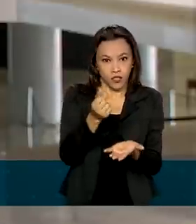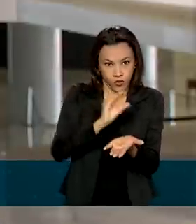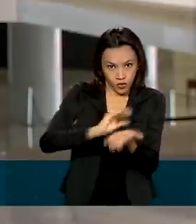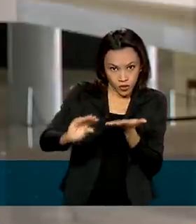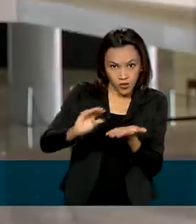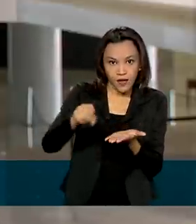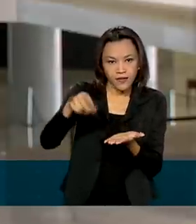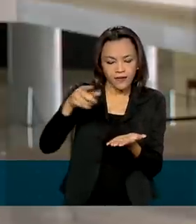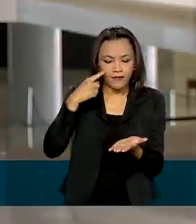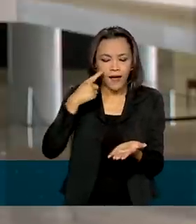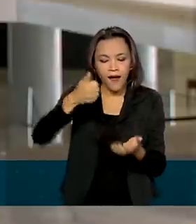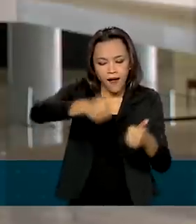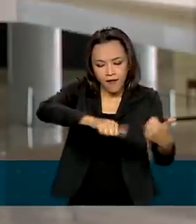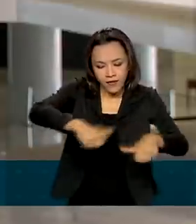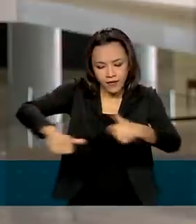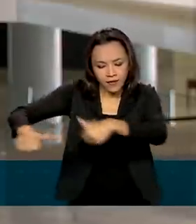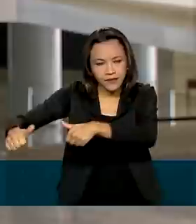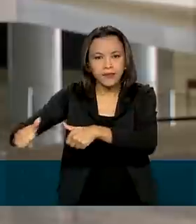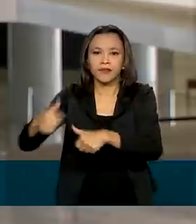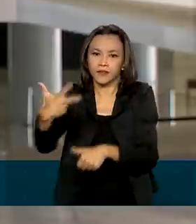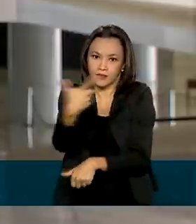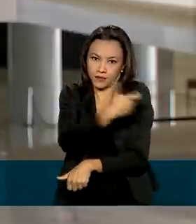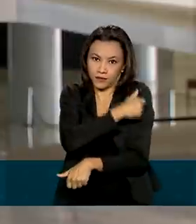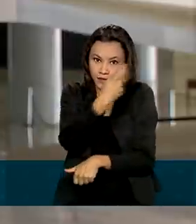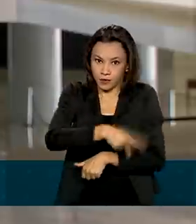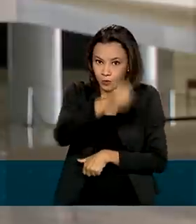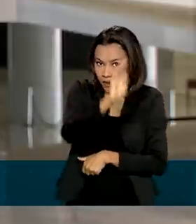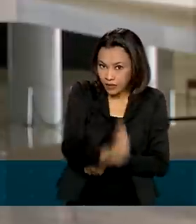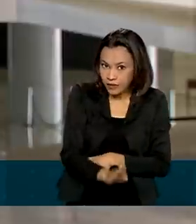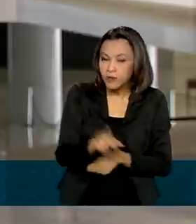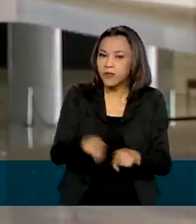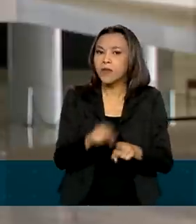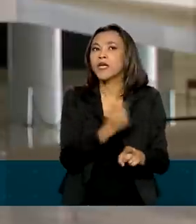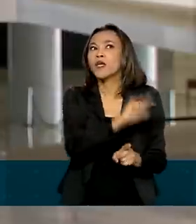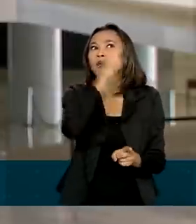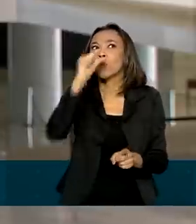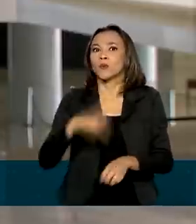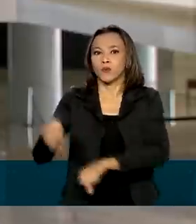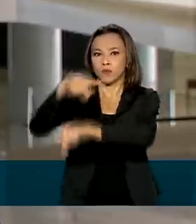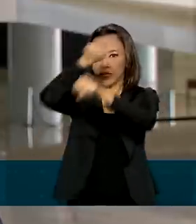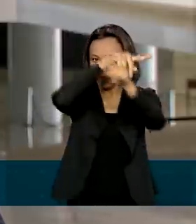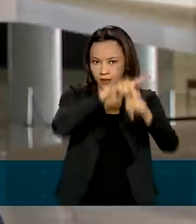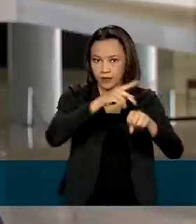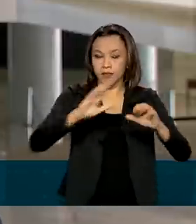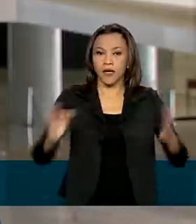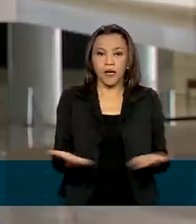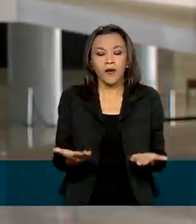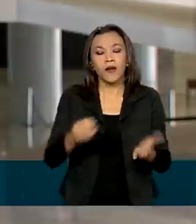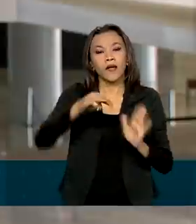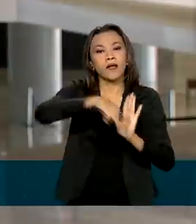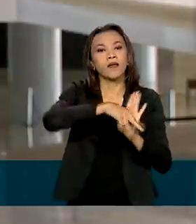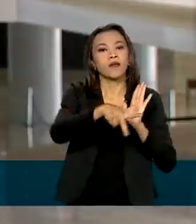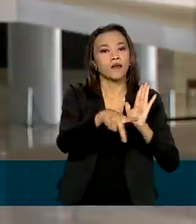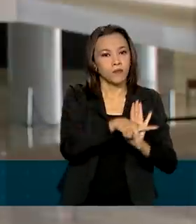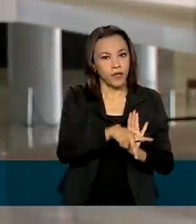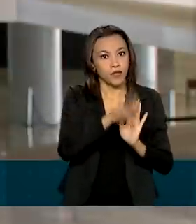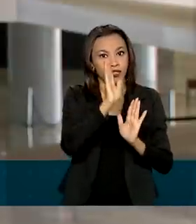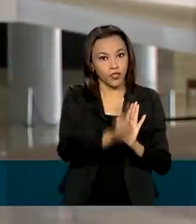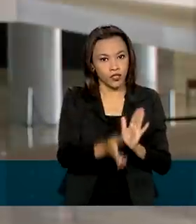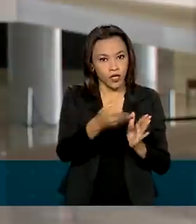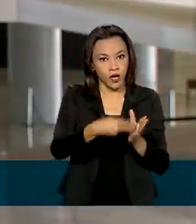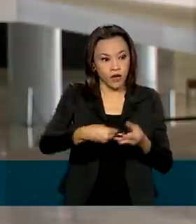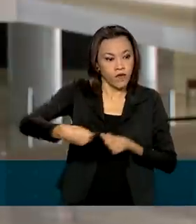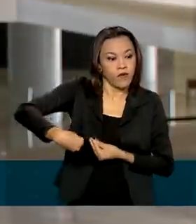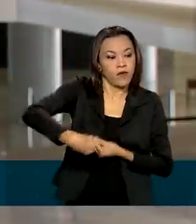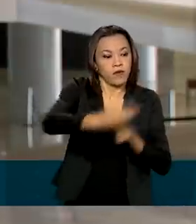Oxford está em fase de testes com voluntários no Brasil e em outros países. Agora, a medida provisória que foi enviada ao